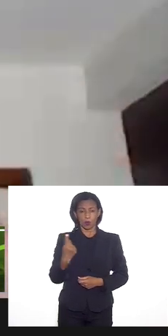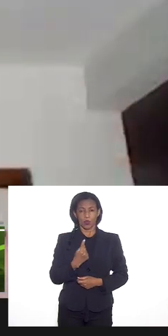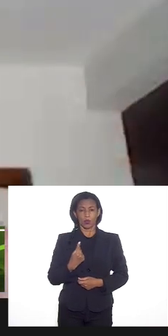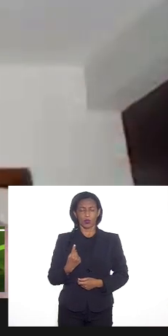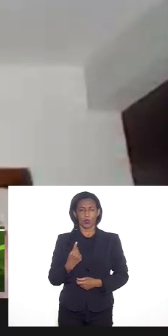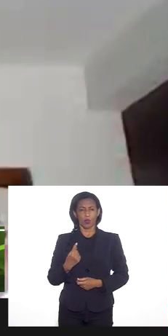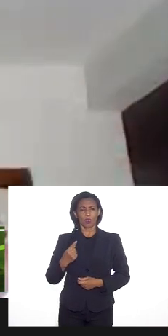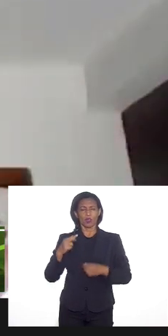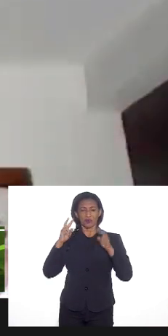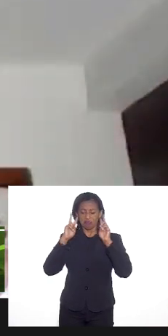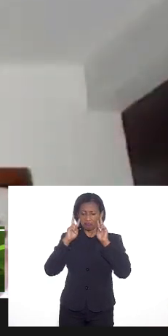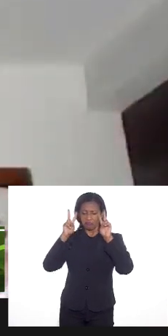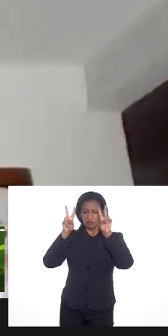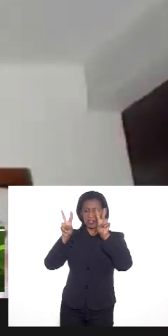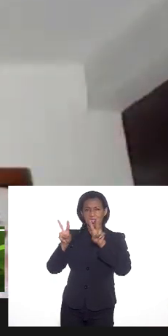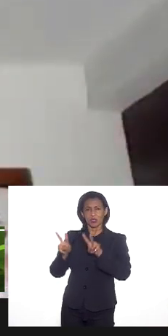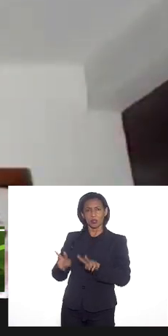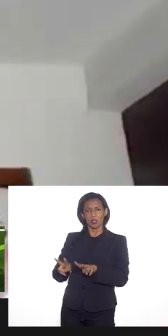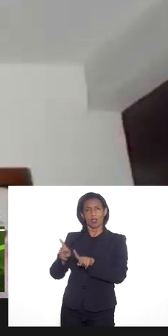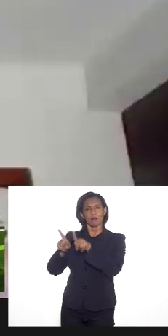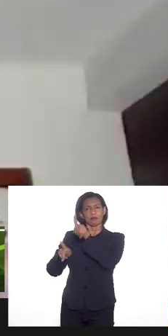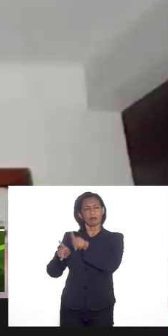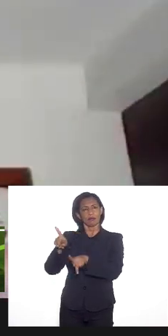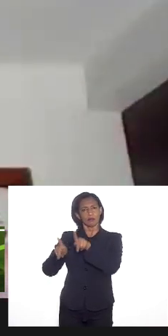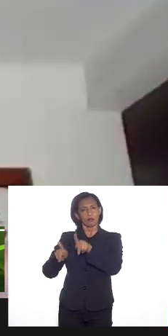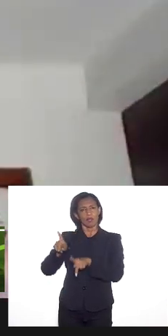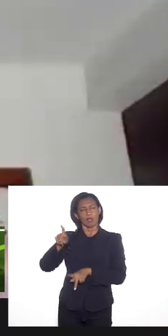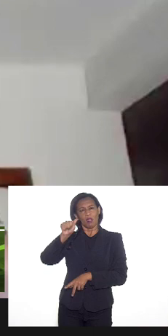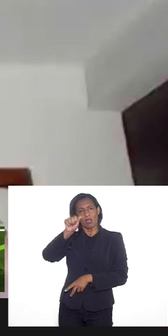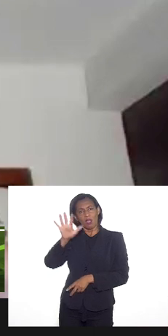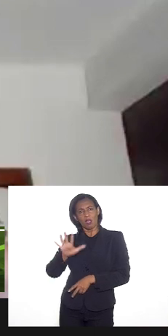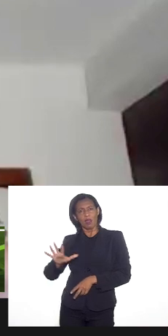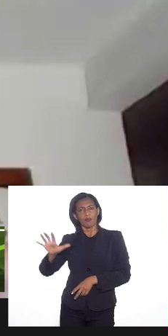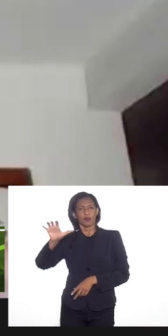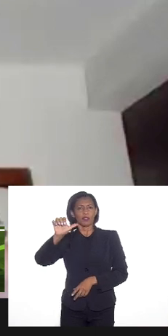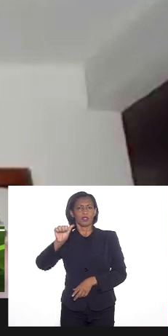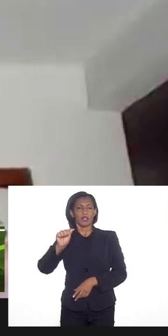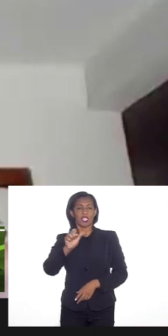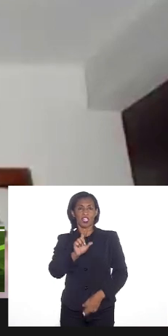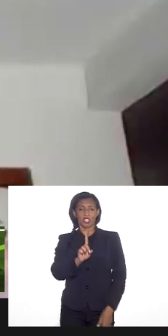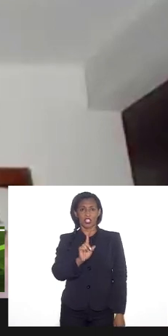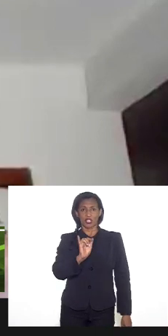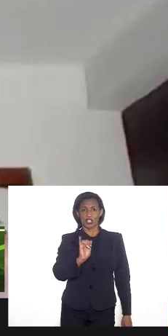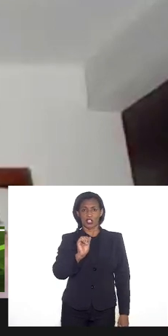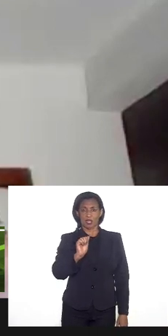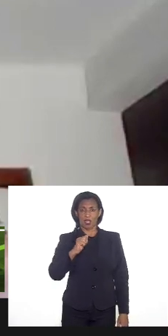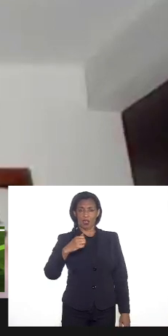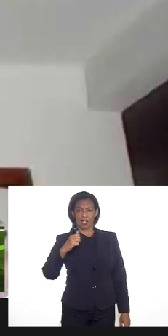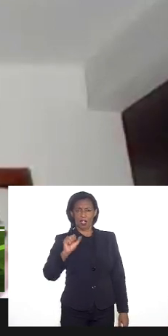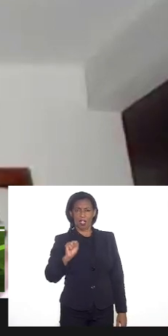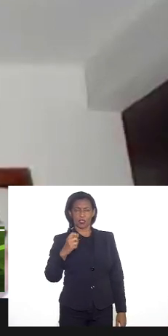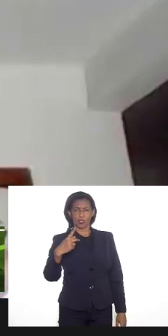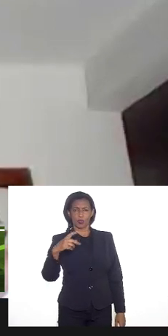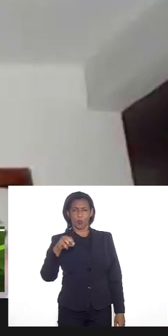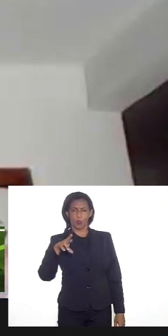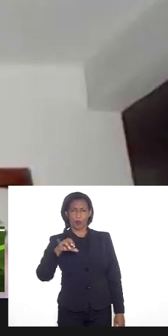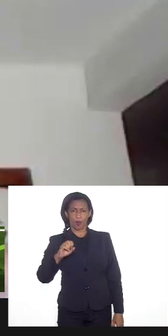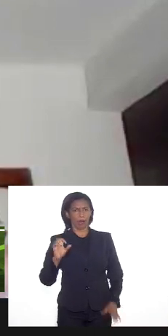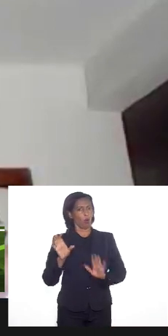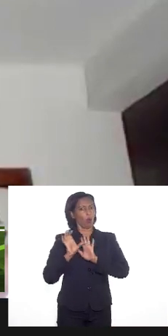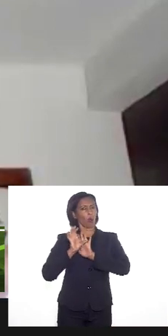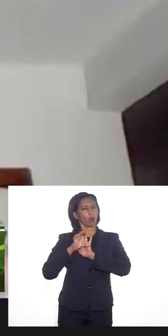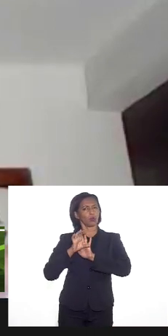desse olhar sobre as populações africanas em diáspora, que não é somente a partir de um conceito de